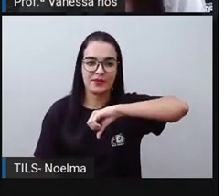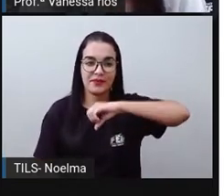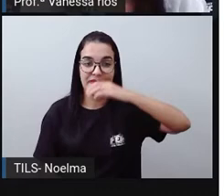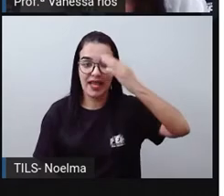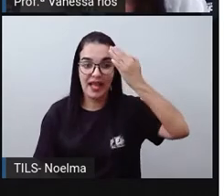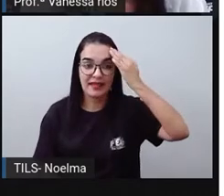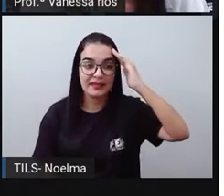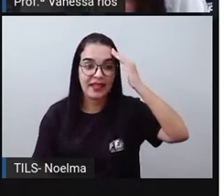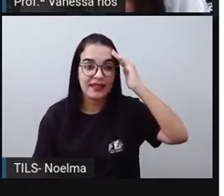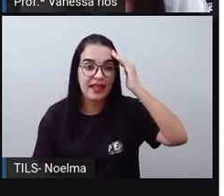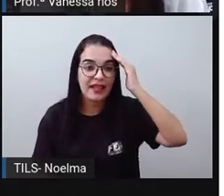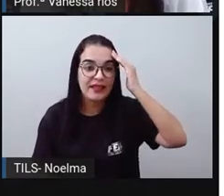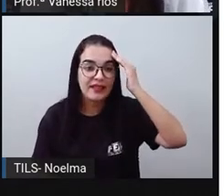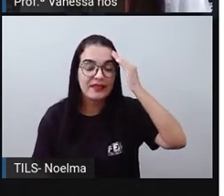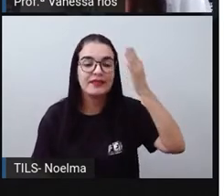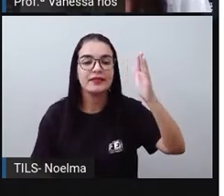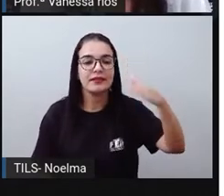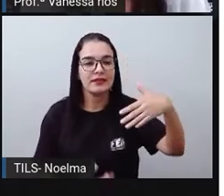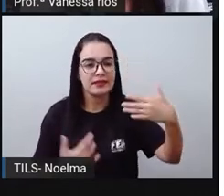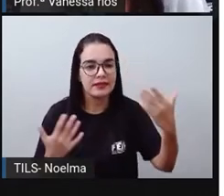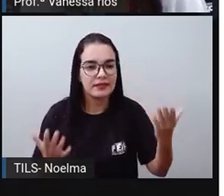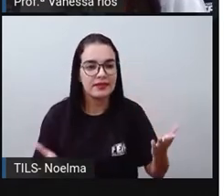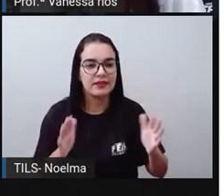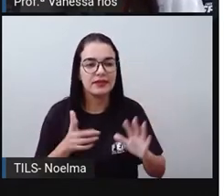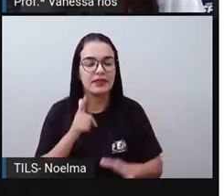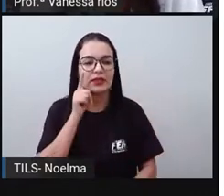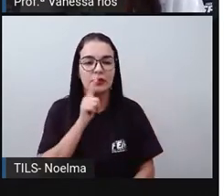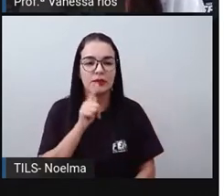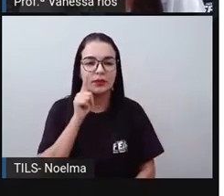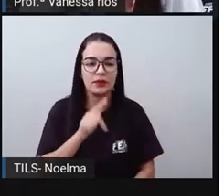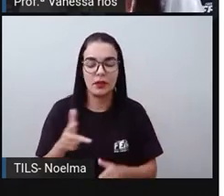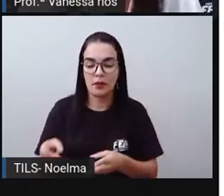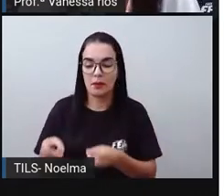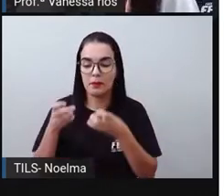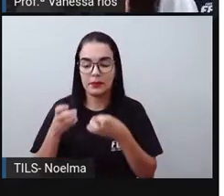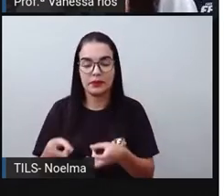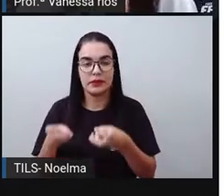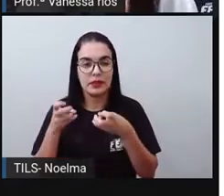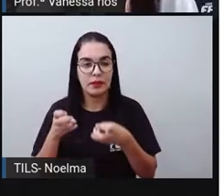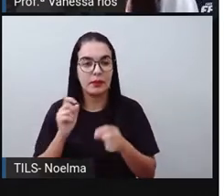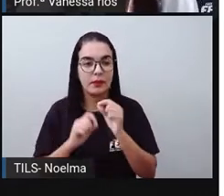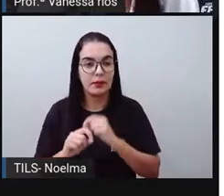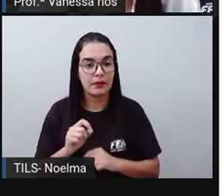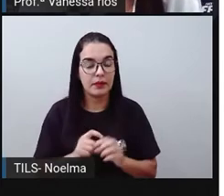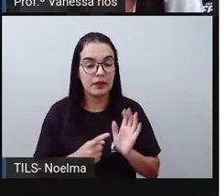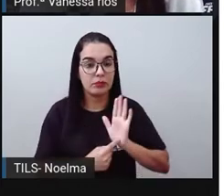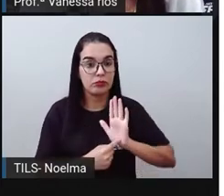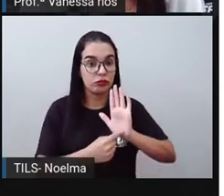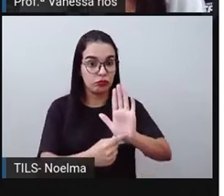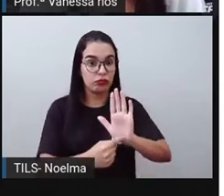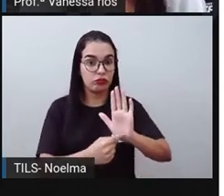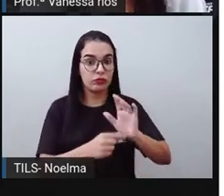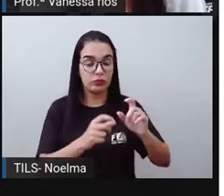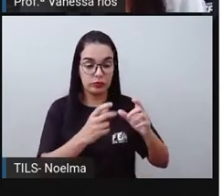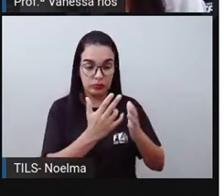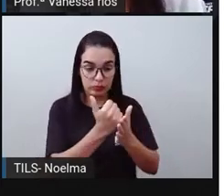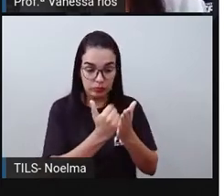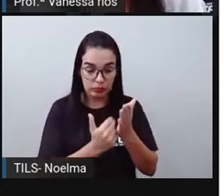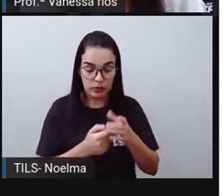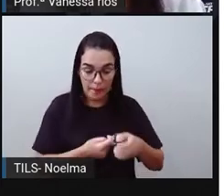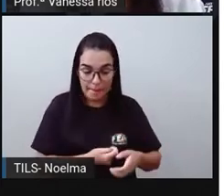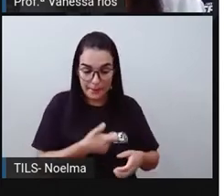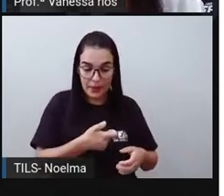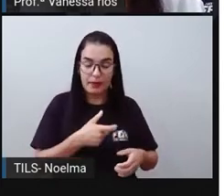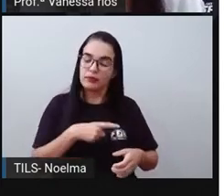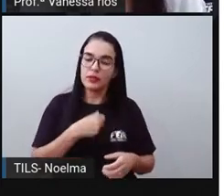Compreenderam aí? Então, a gente já consegue aí perceber, além da ilustração, a operação utilizando aí